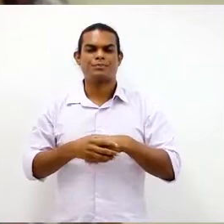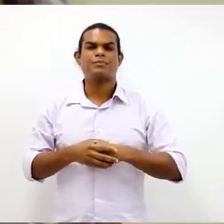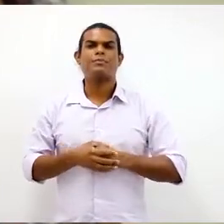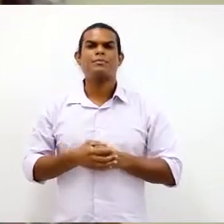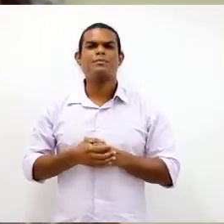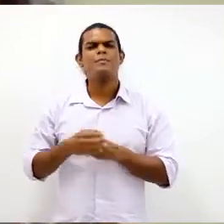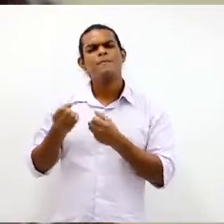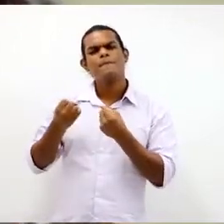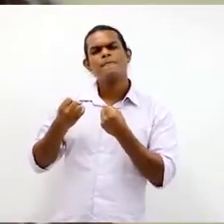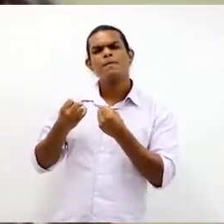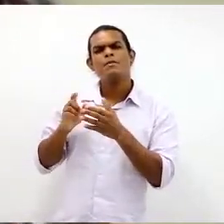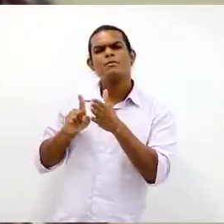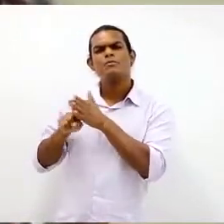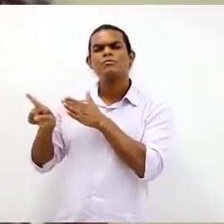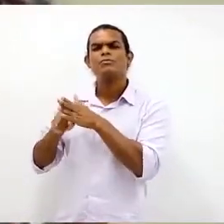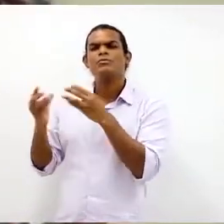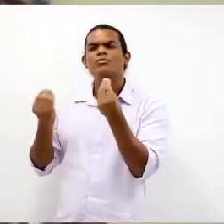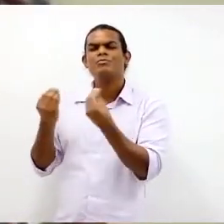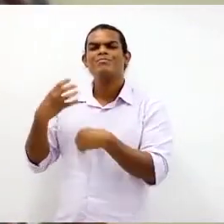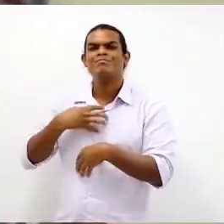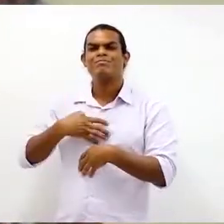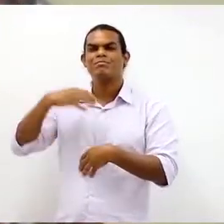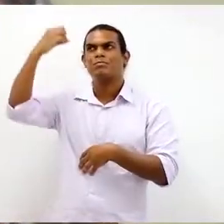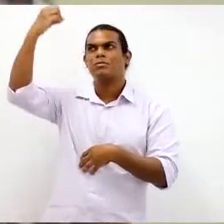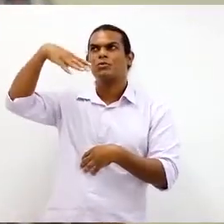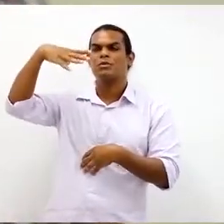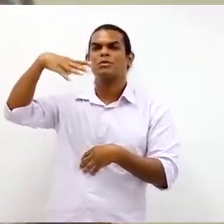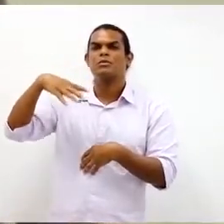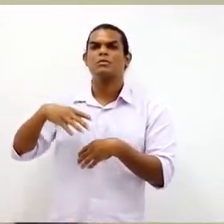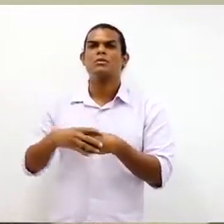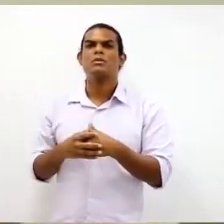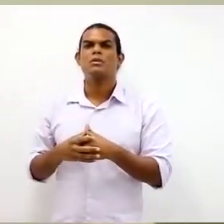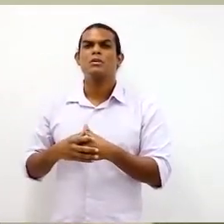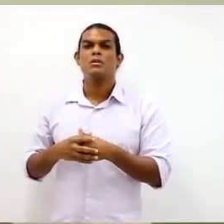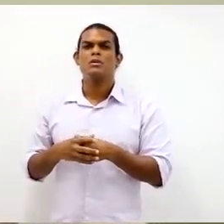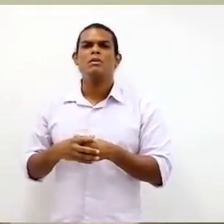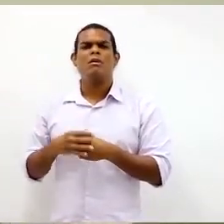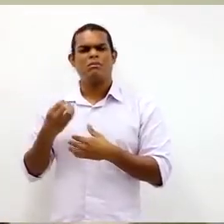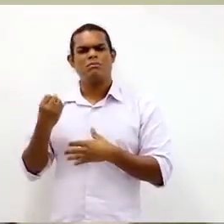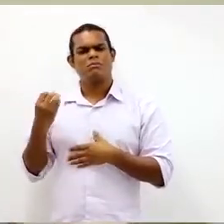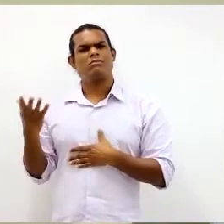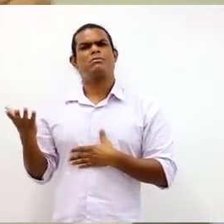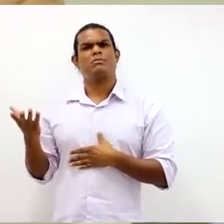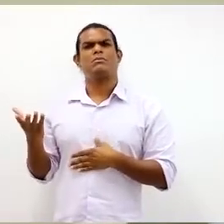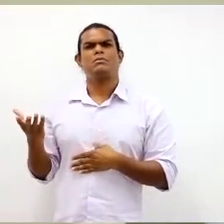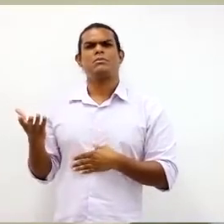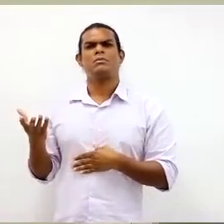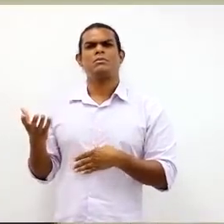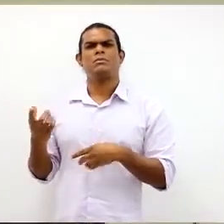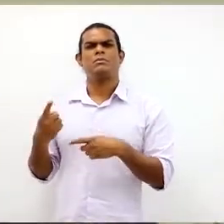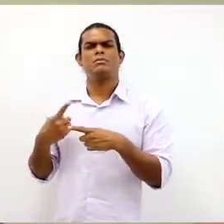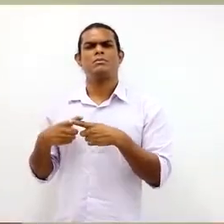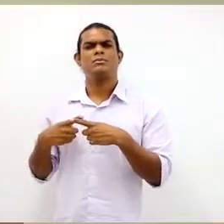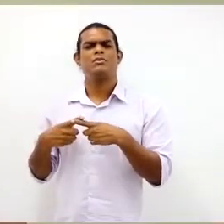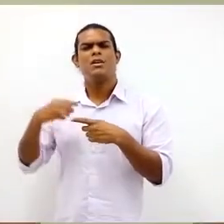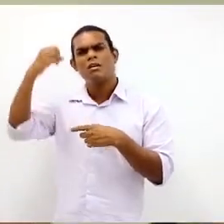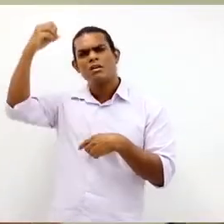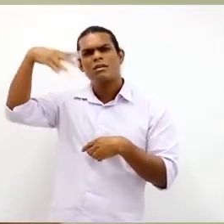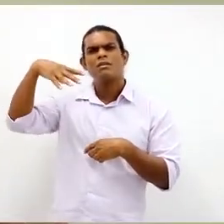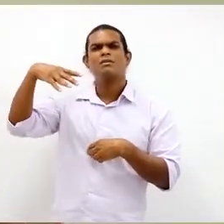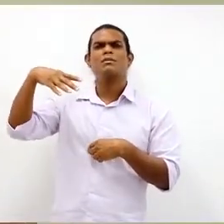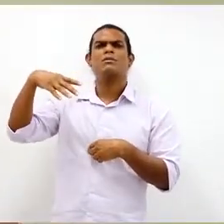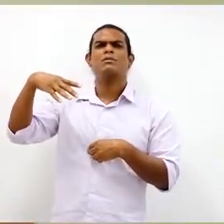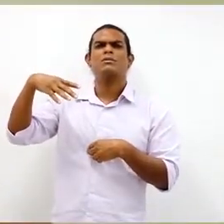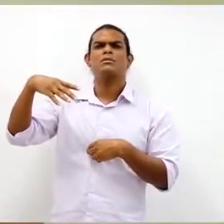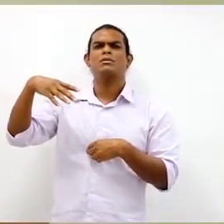William, como é que você se sente com a luminosidade local? É aceitável também. A iluminação do